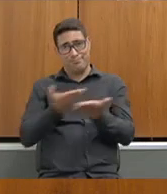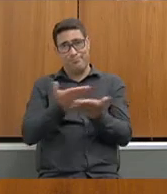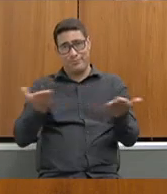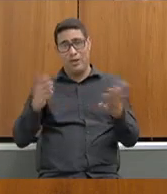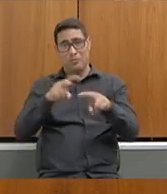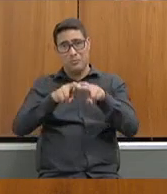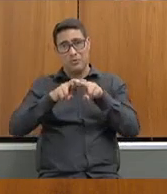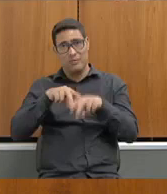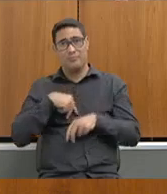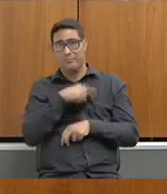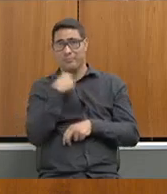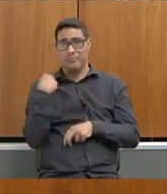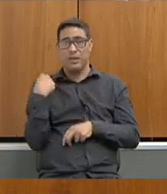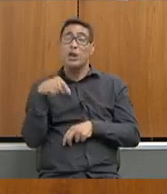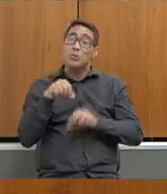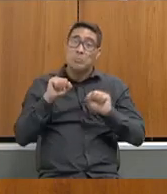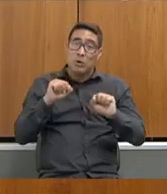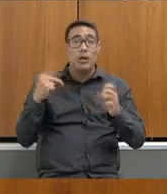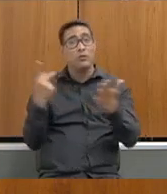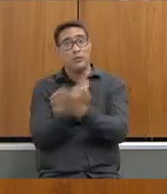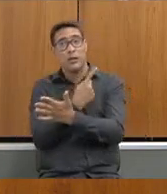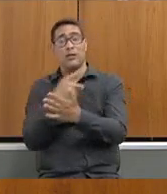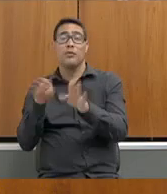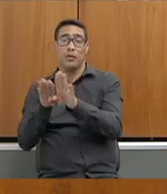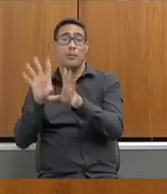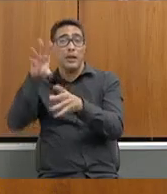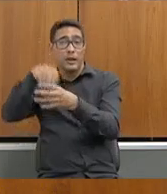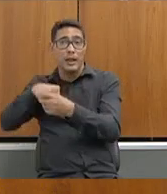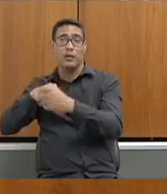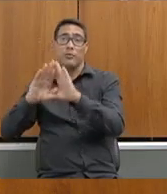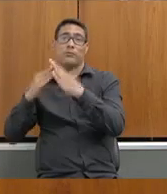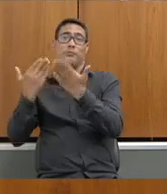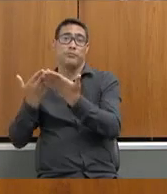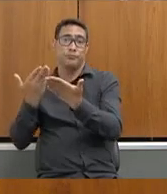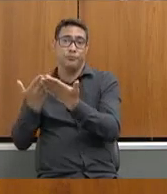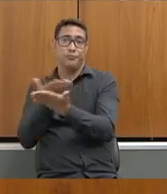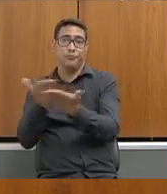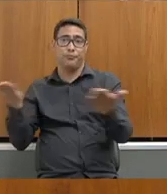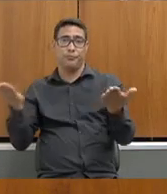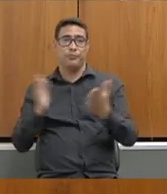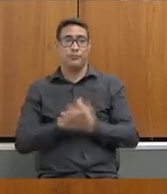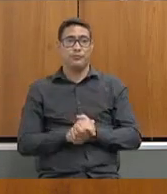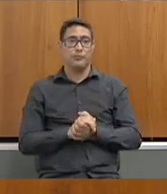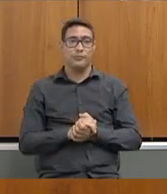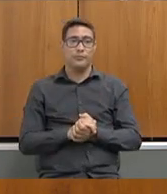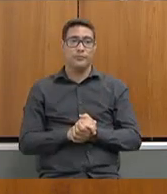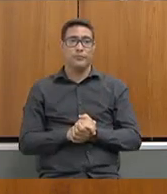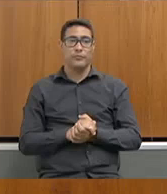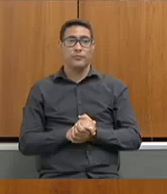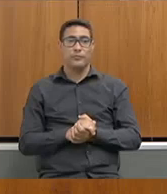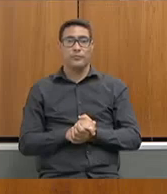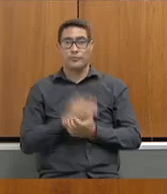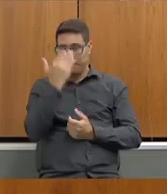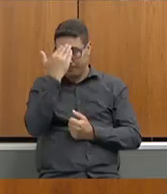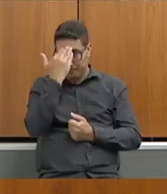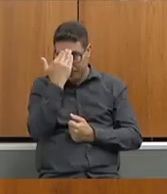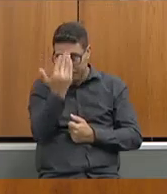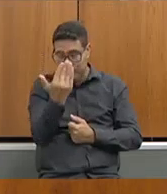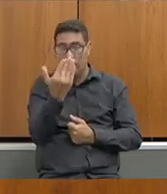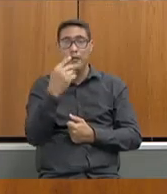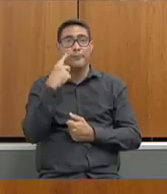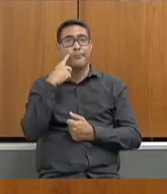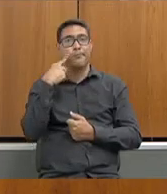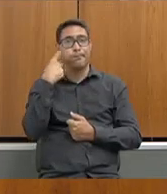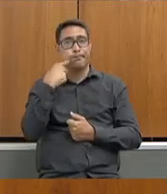à violência que pode acontecer dentro da comunidade escolar. Viu? Obrigada. Obrigada, deputada.